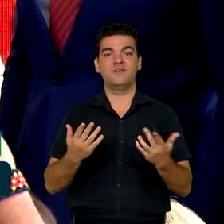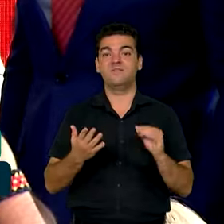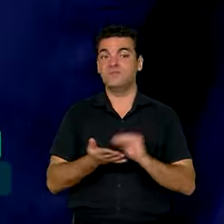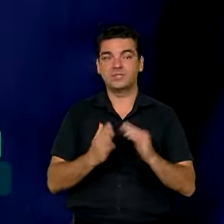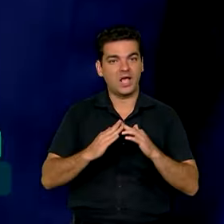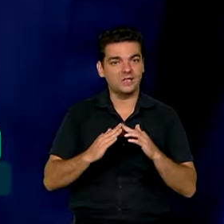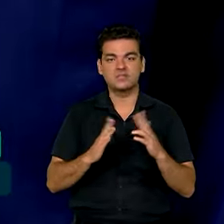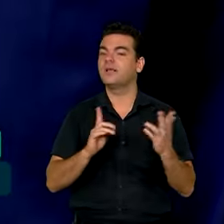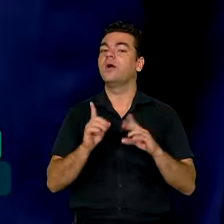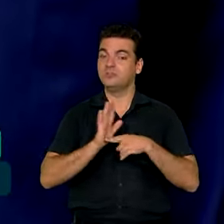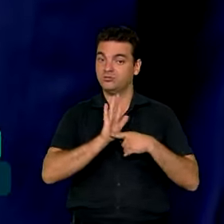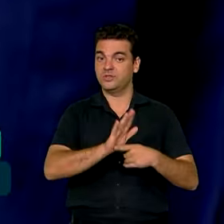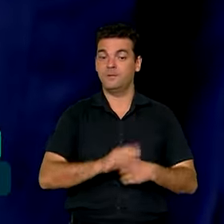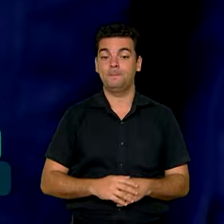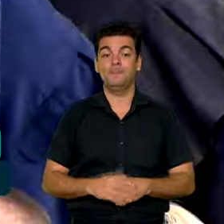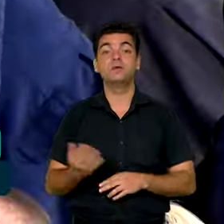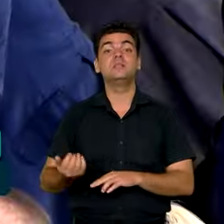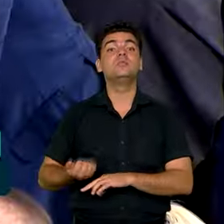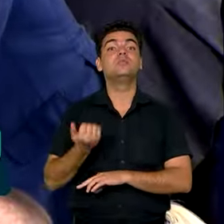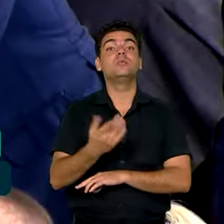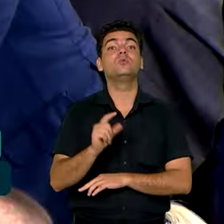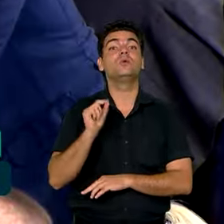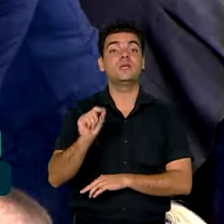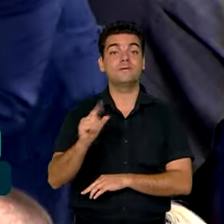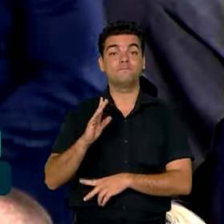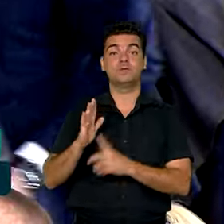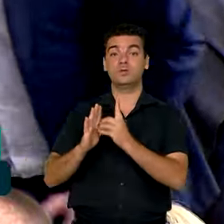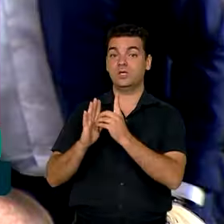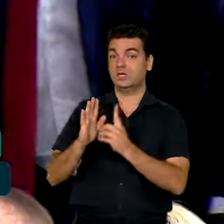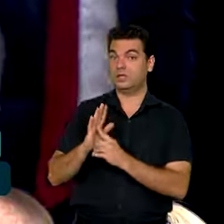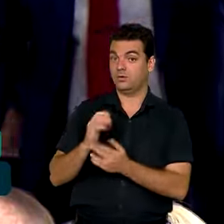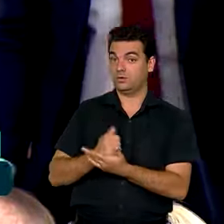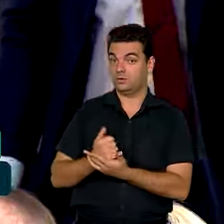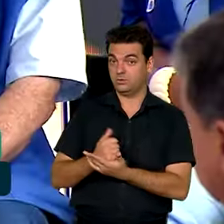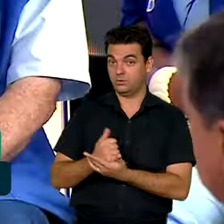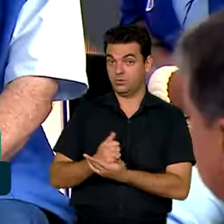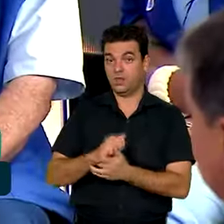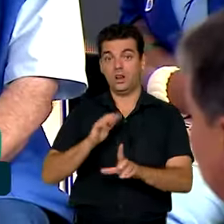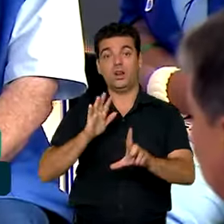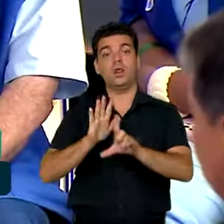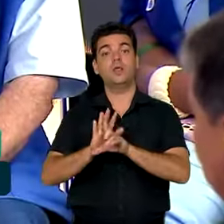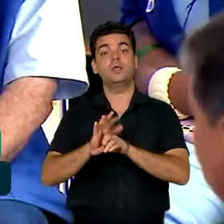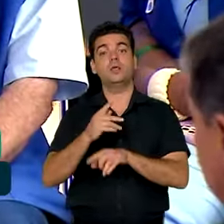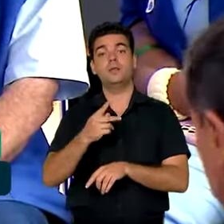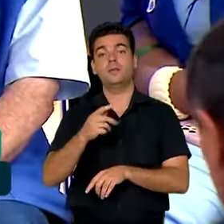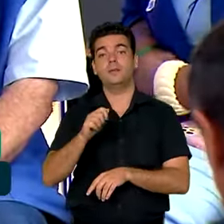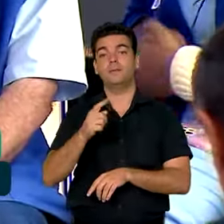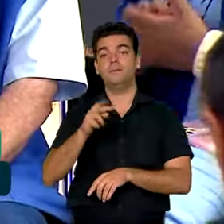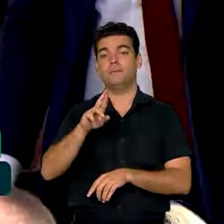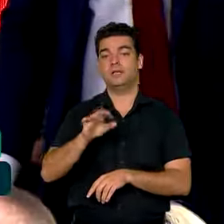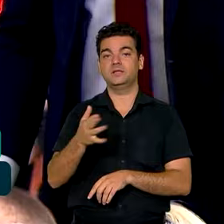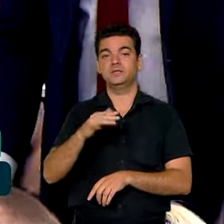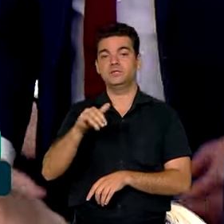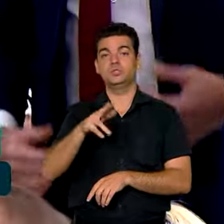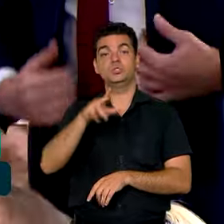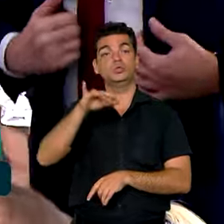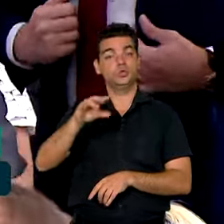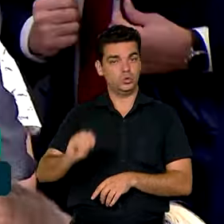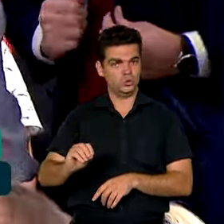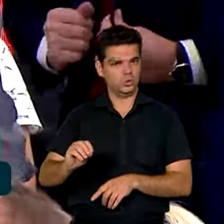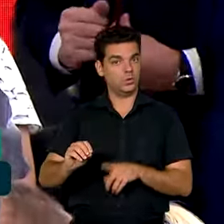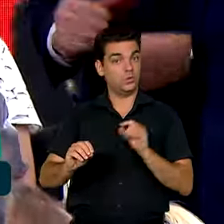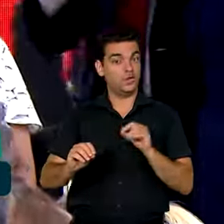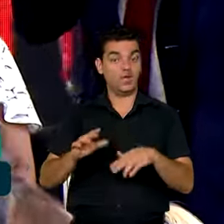moradia. Entre as entregas estão o decreto que regulamenta a Lei Padre Júlio Lancelotti, a